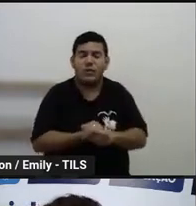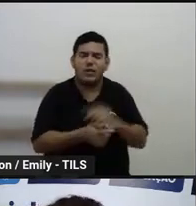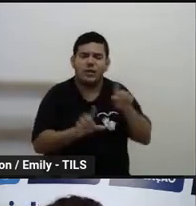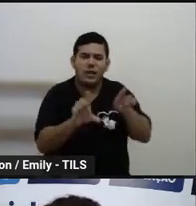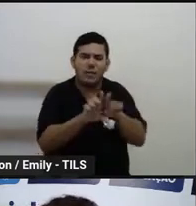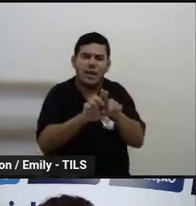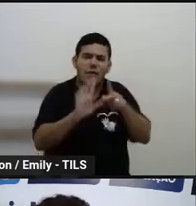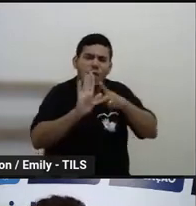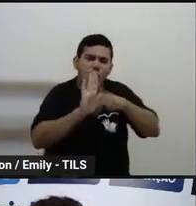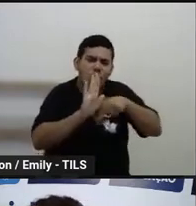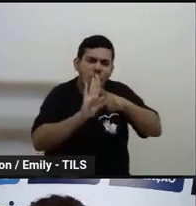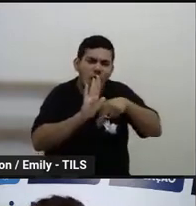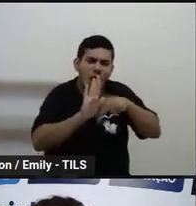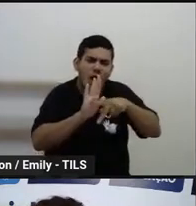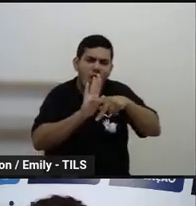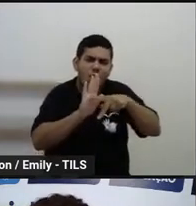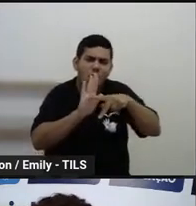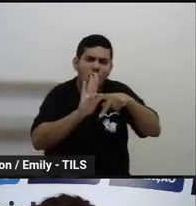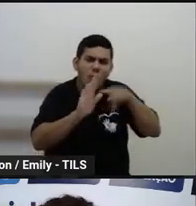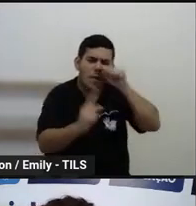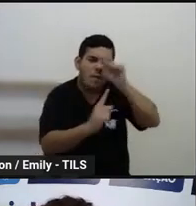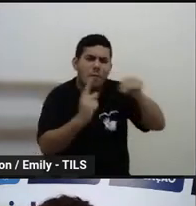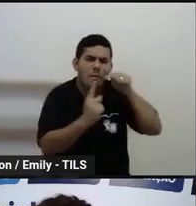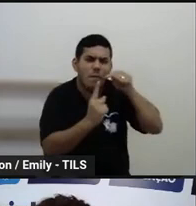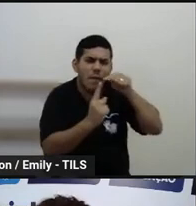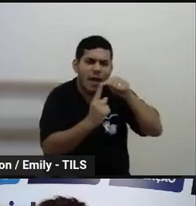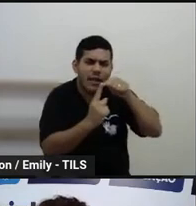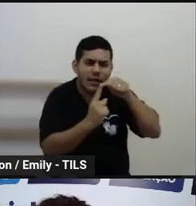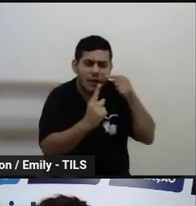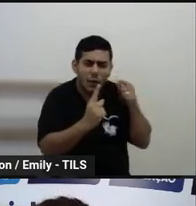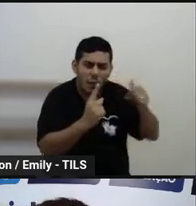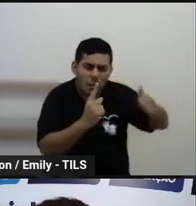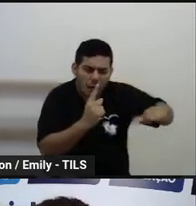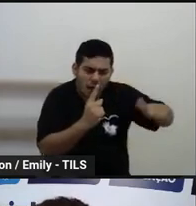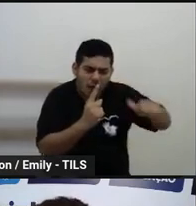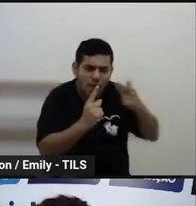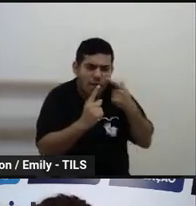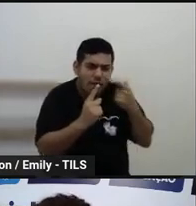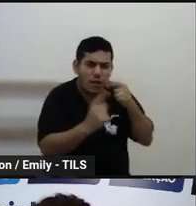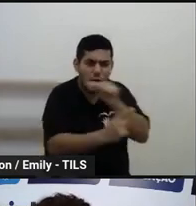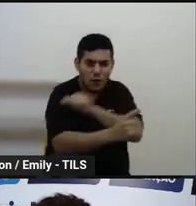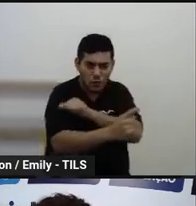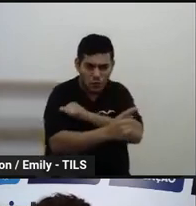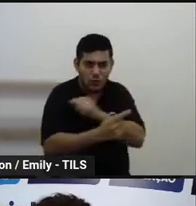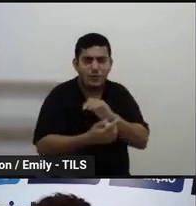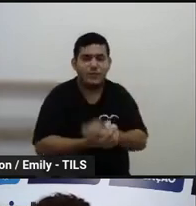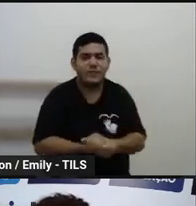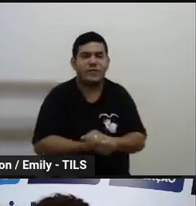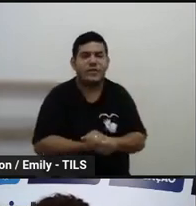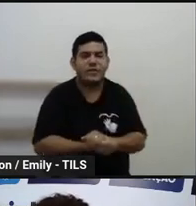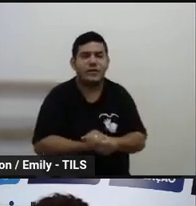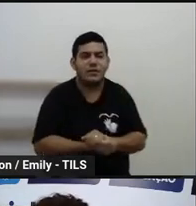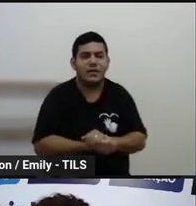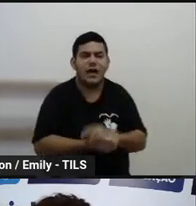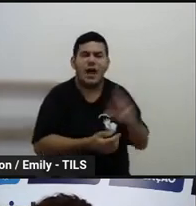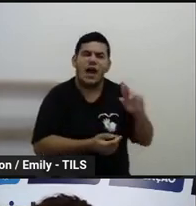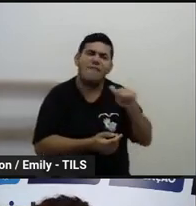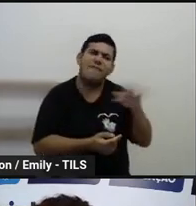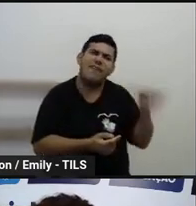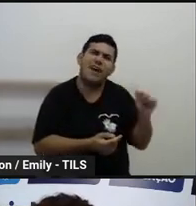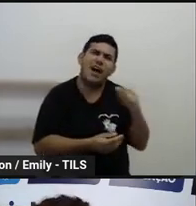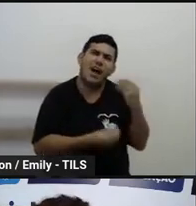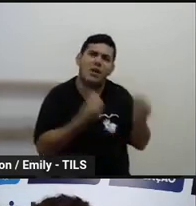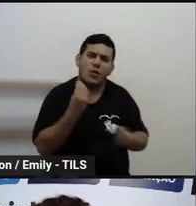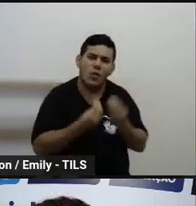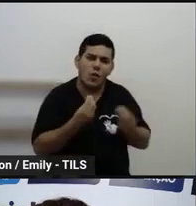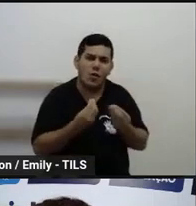de metas com base no diagnóstico de aprendizado dos estudantes. Rafa, o diagnóstico é